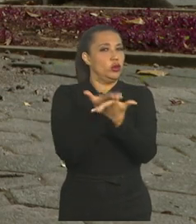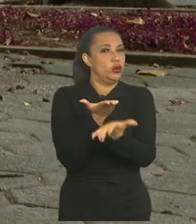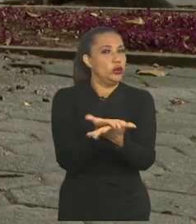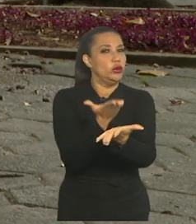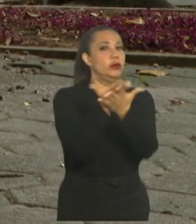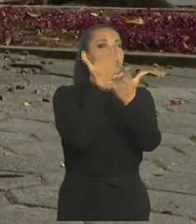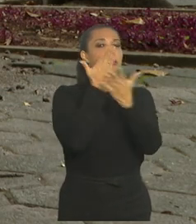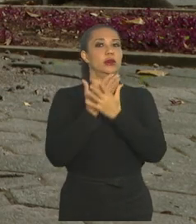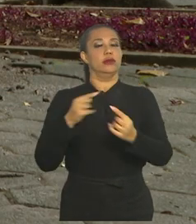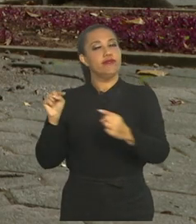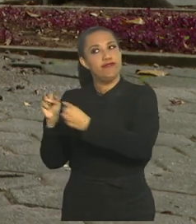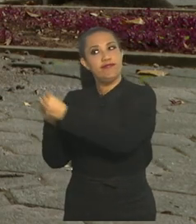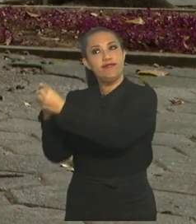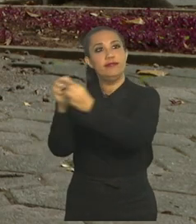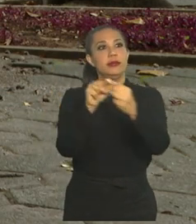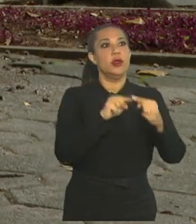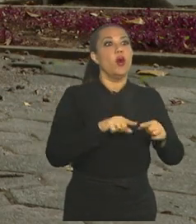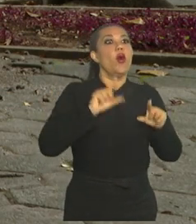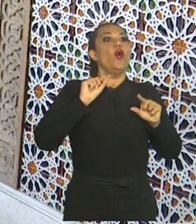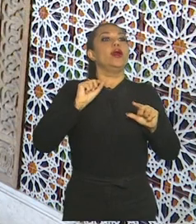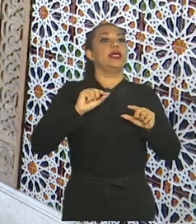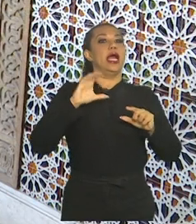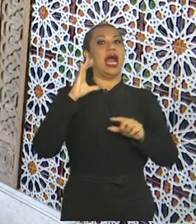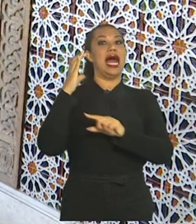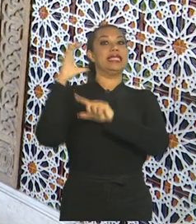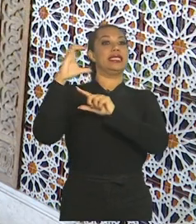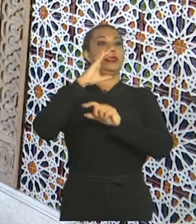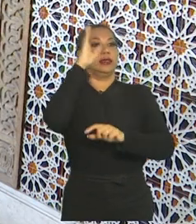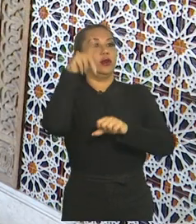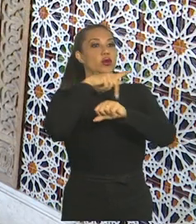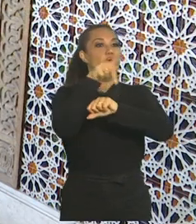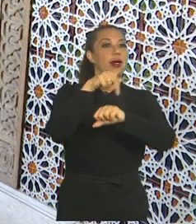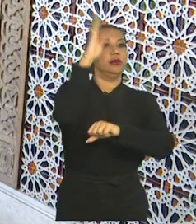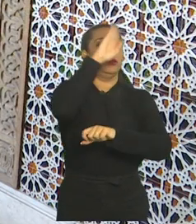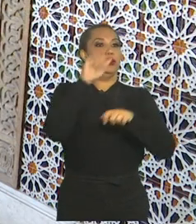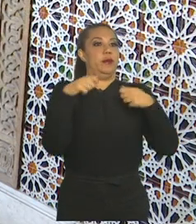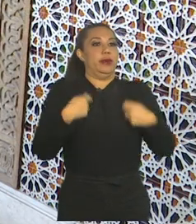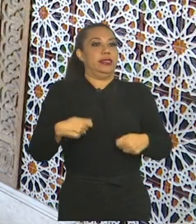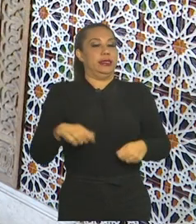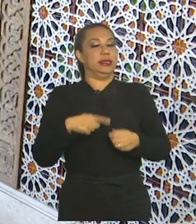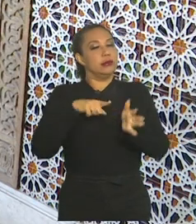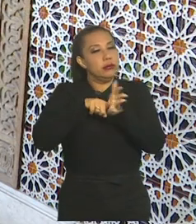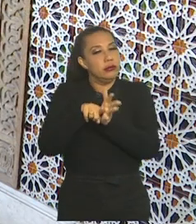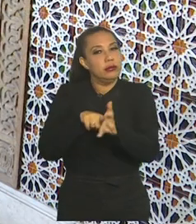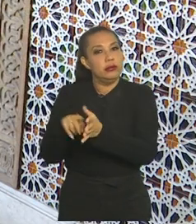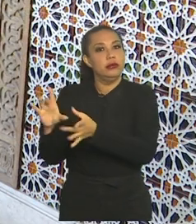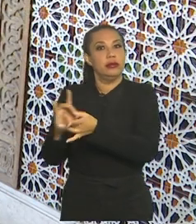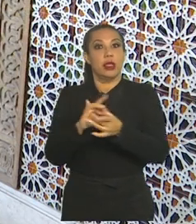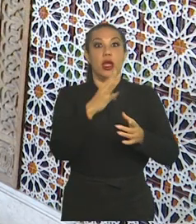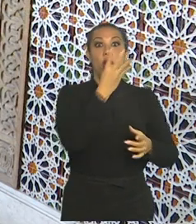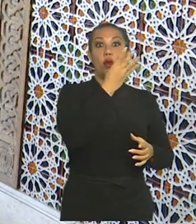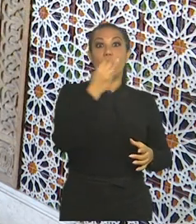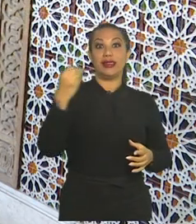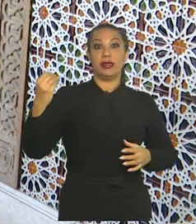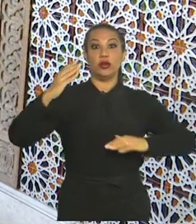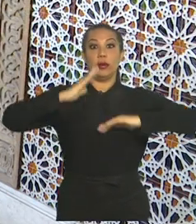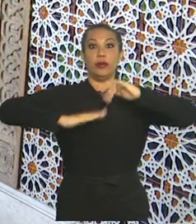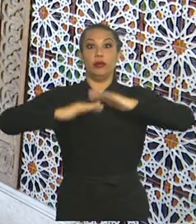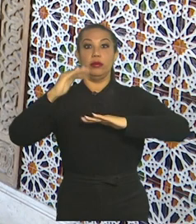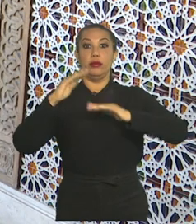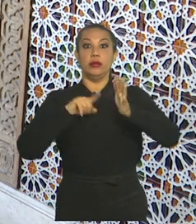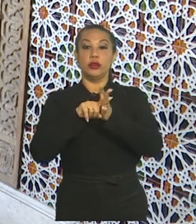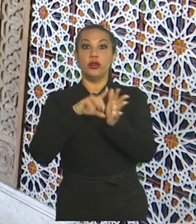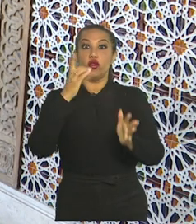necessidades da ciência do país. Atualmente, o Instituto Oswaldo Cruz tem mais de 400 pesquisadores com doutorado.